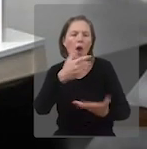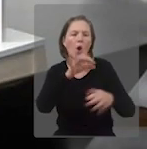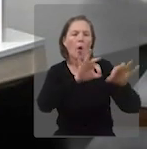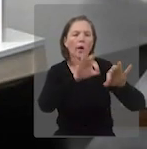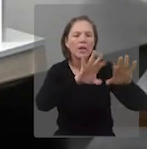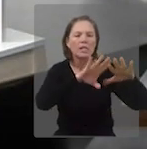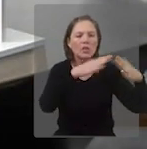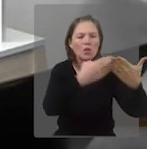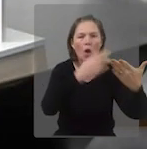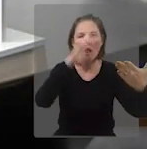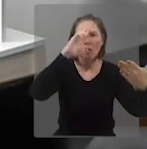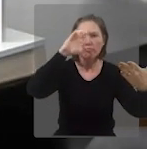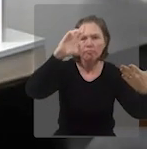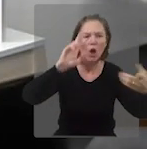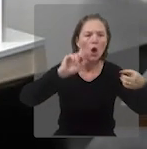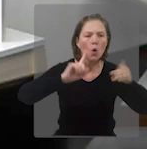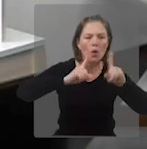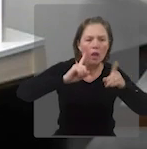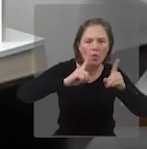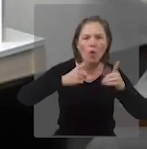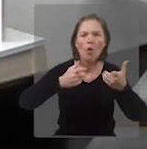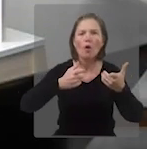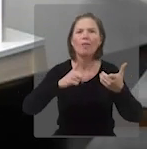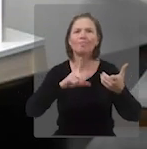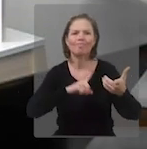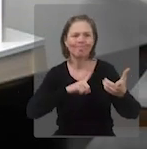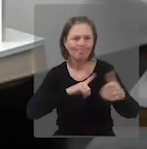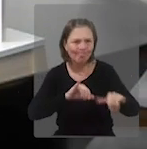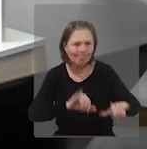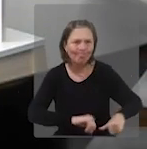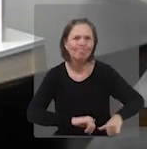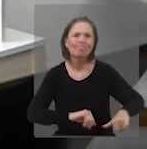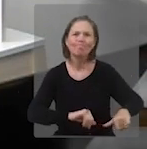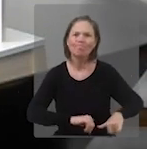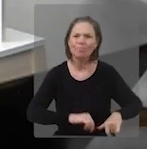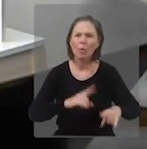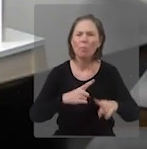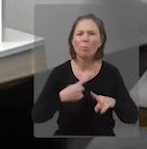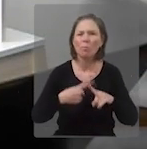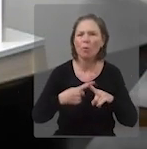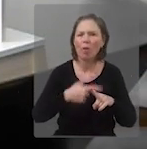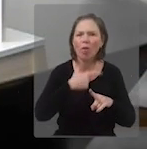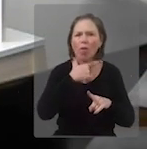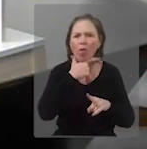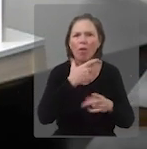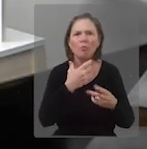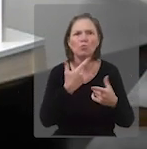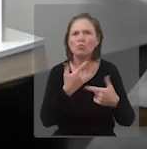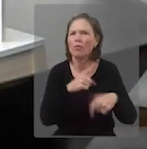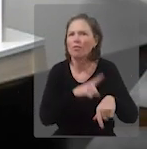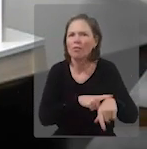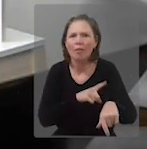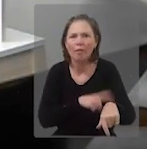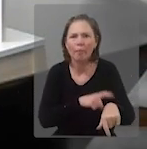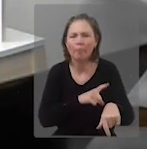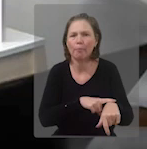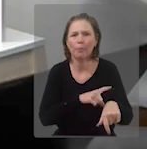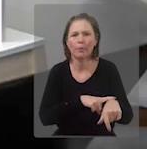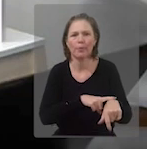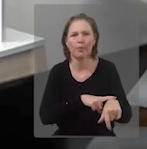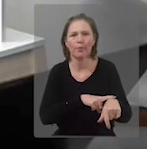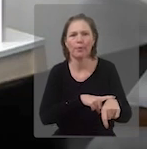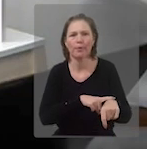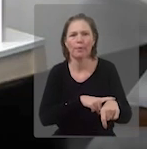esses gestores, os seus coordenadores também, eles estão sofrendo bastante com a questão de tempo. Por exemplo,